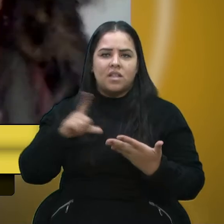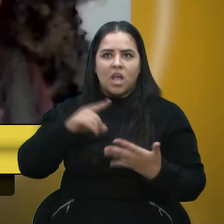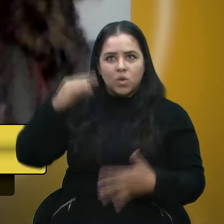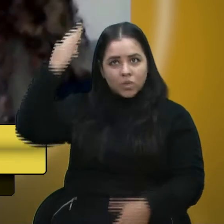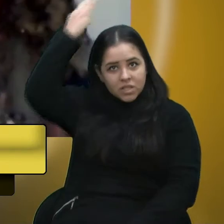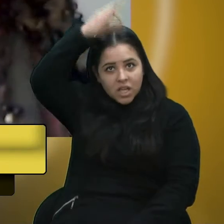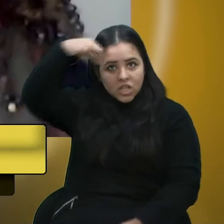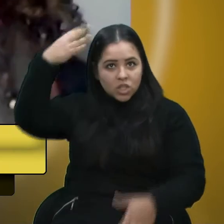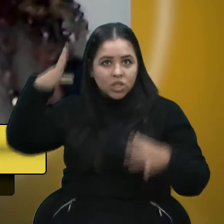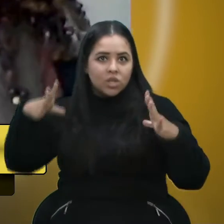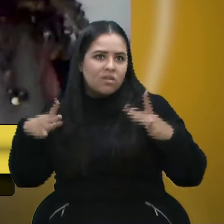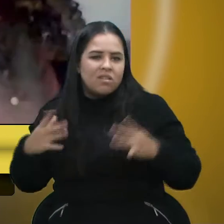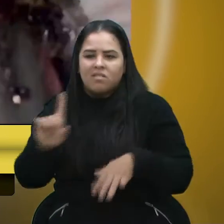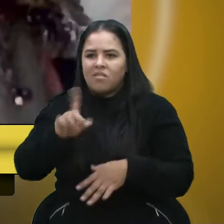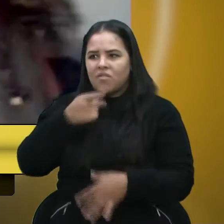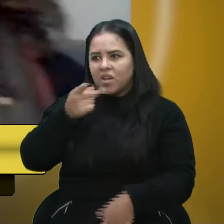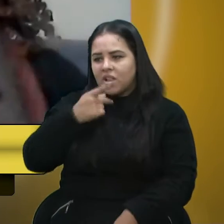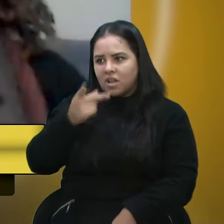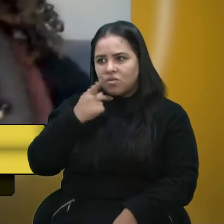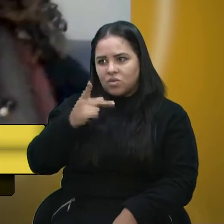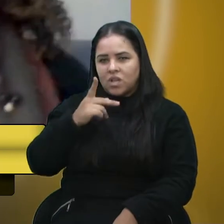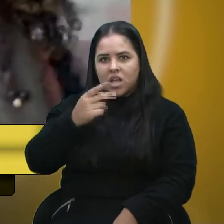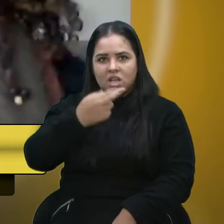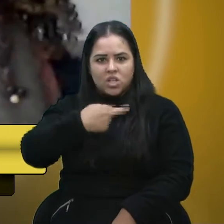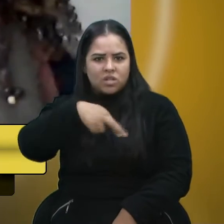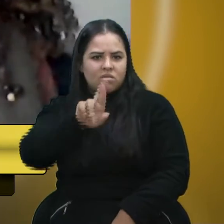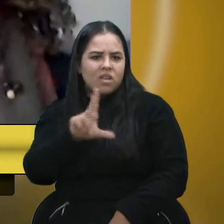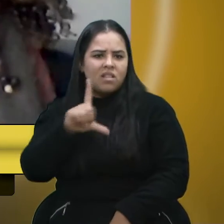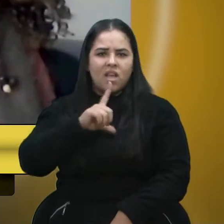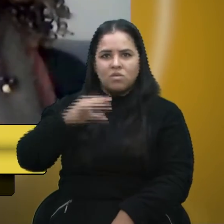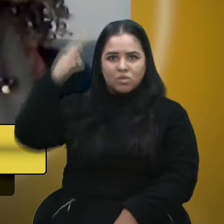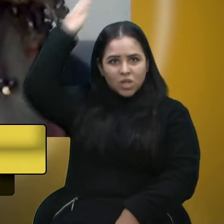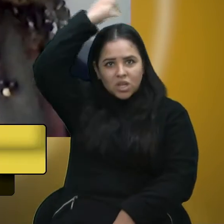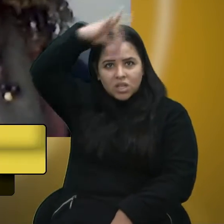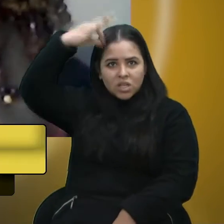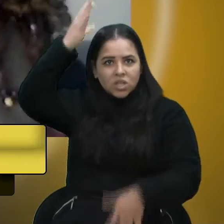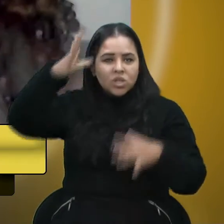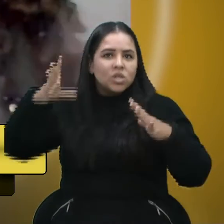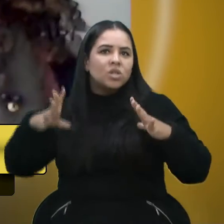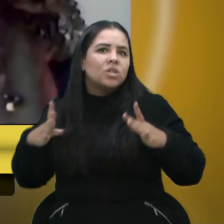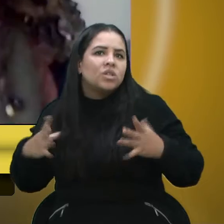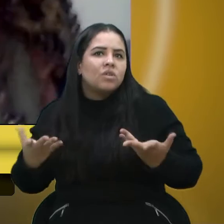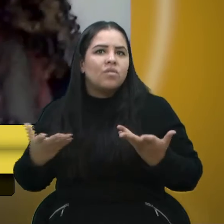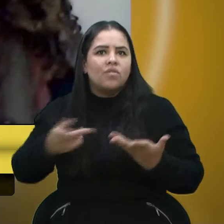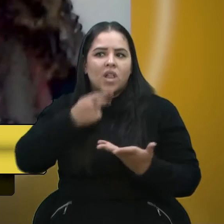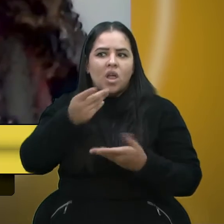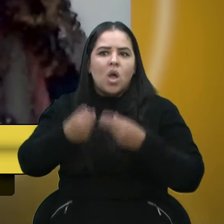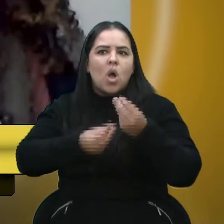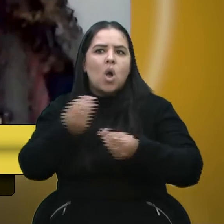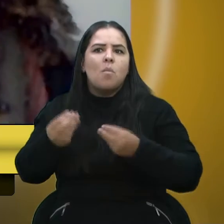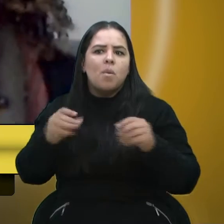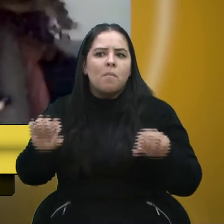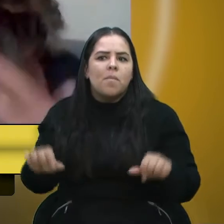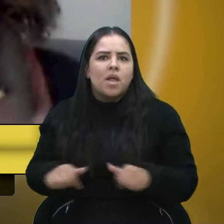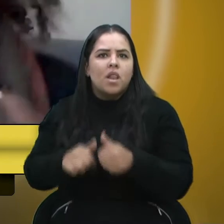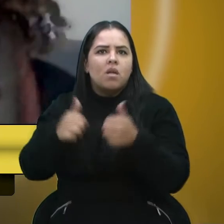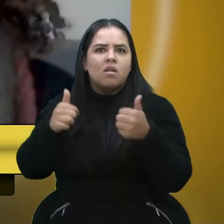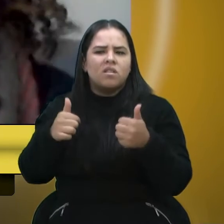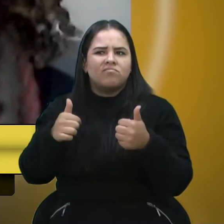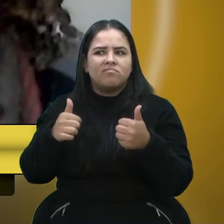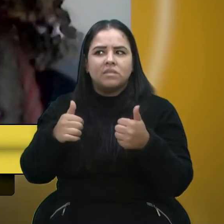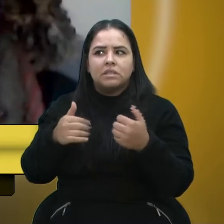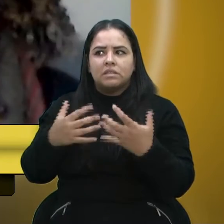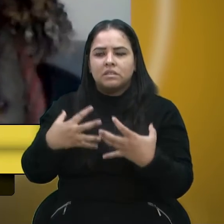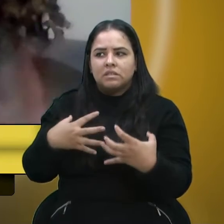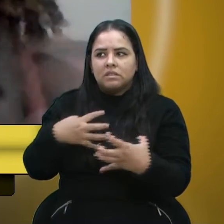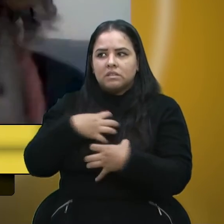estou citando a questão da religião, mas de que haviam os anjinhos que estavam falando como que seria o melhor andamento, e aquilo me incomodou